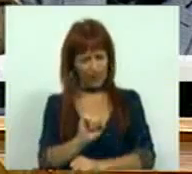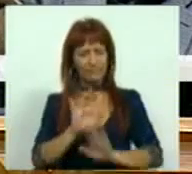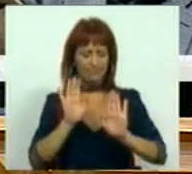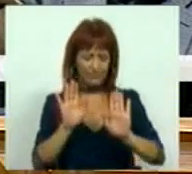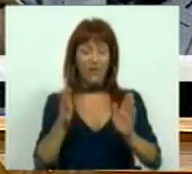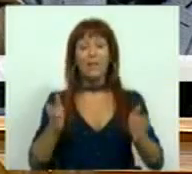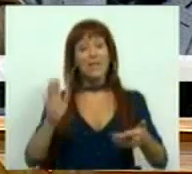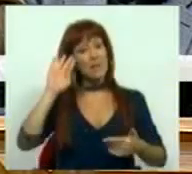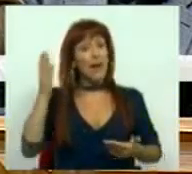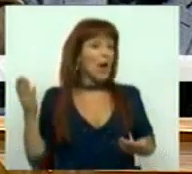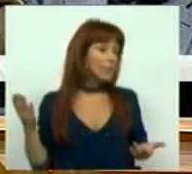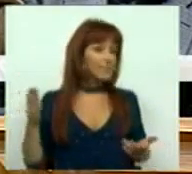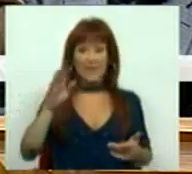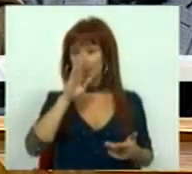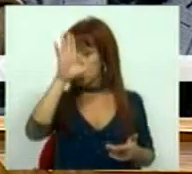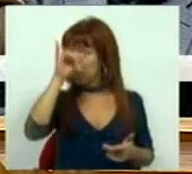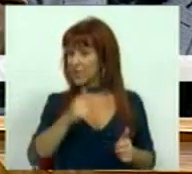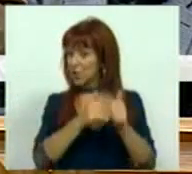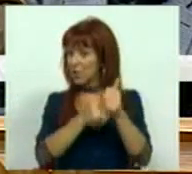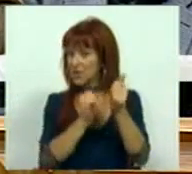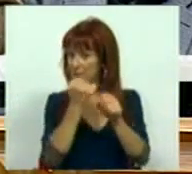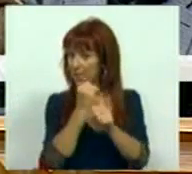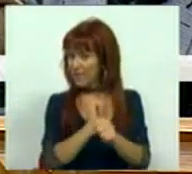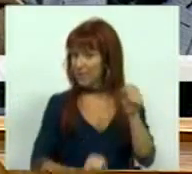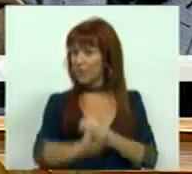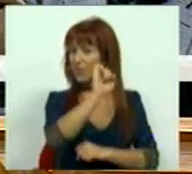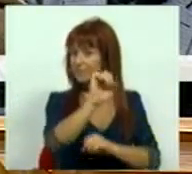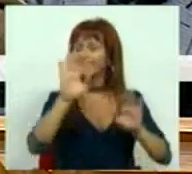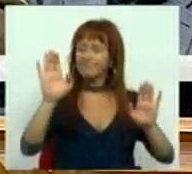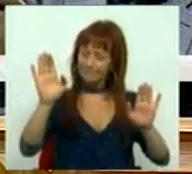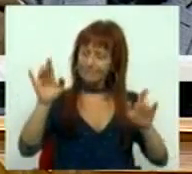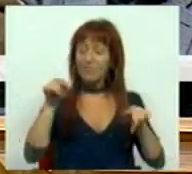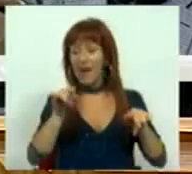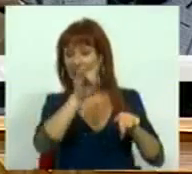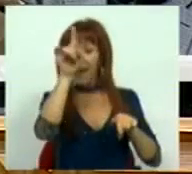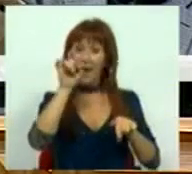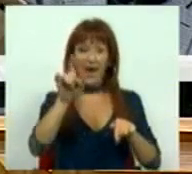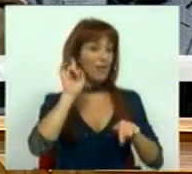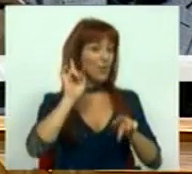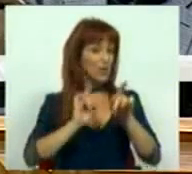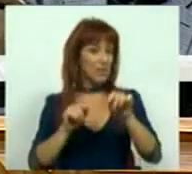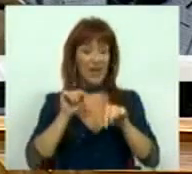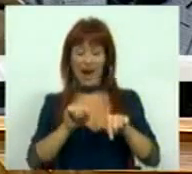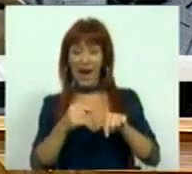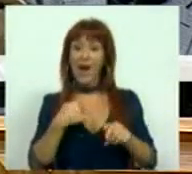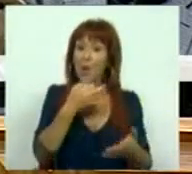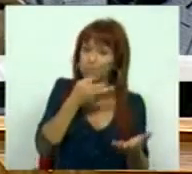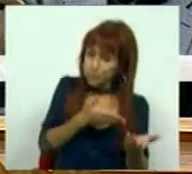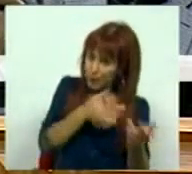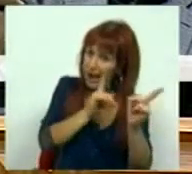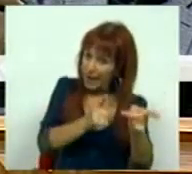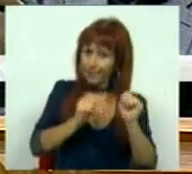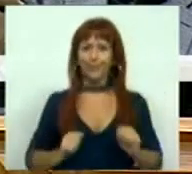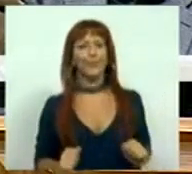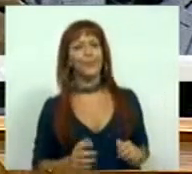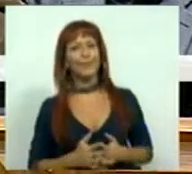Resta saber agora se o Governo vai cumprir o papel dele. E essa é a questão fundamental e é sobre ela que eu me quero debruçar.